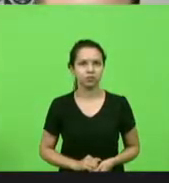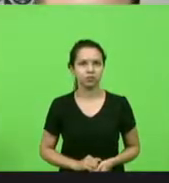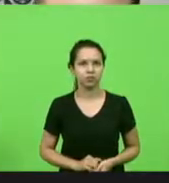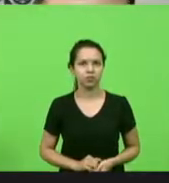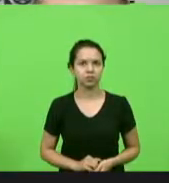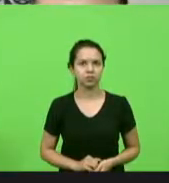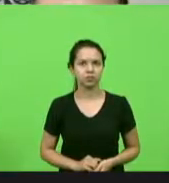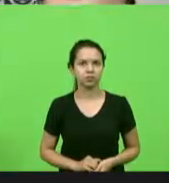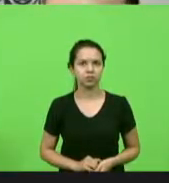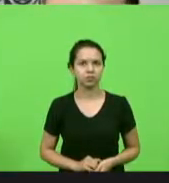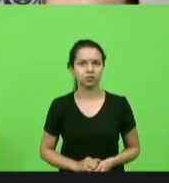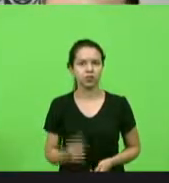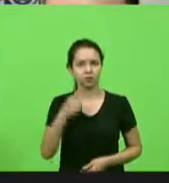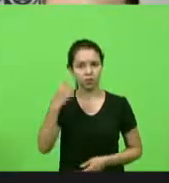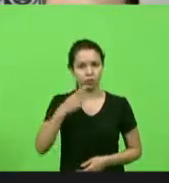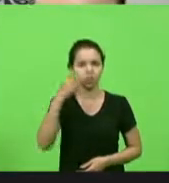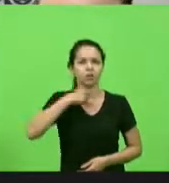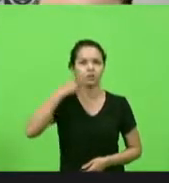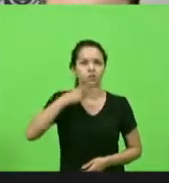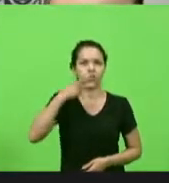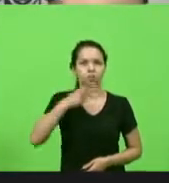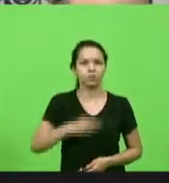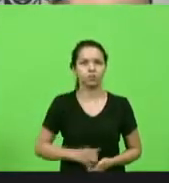deputado deputado Nunes